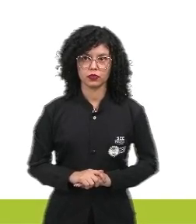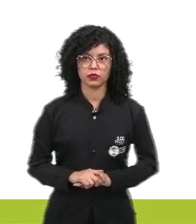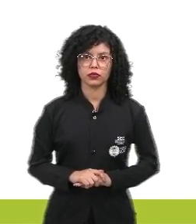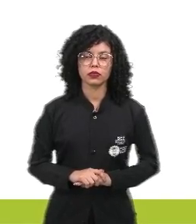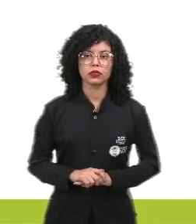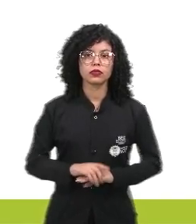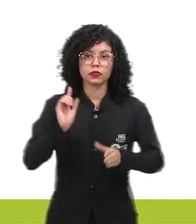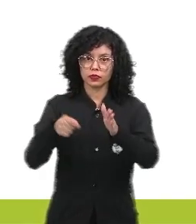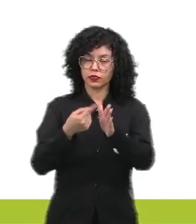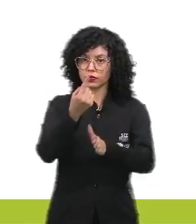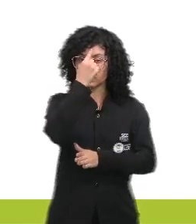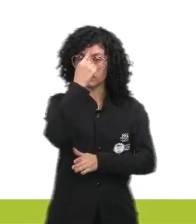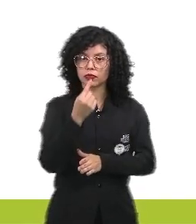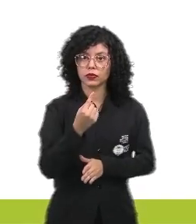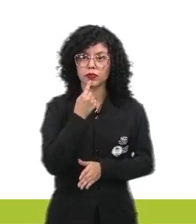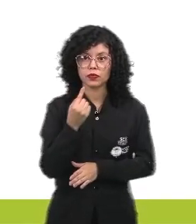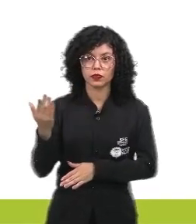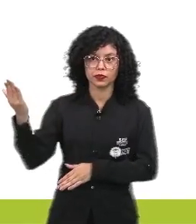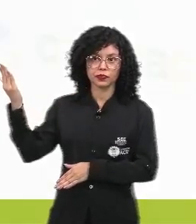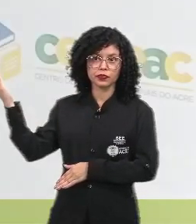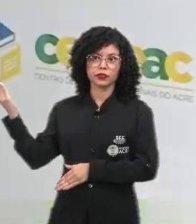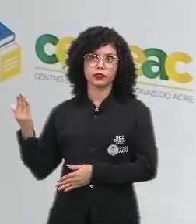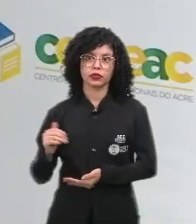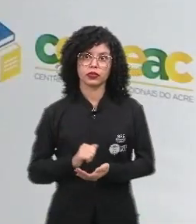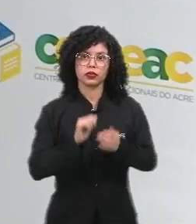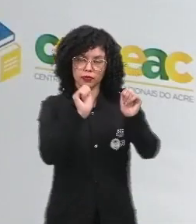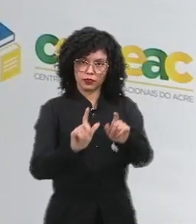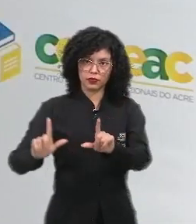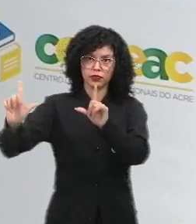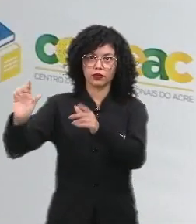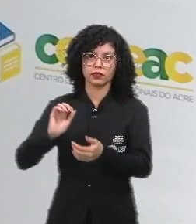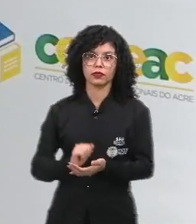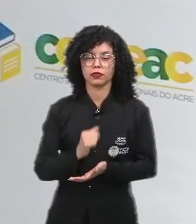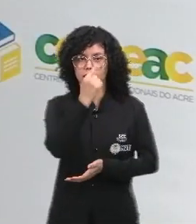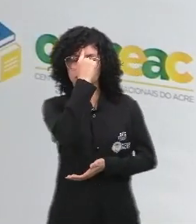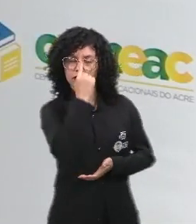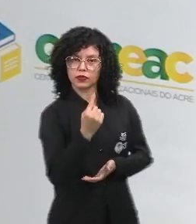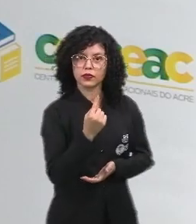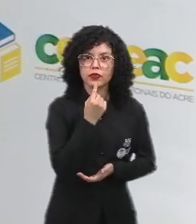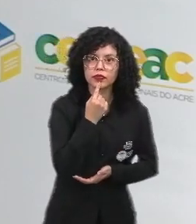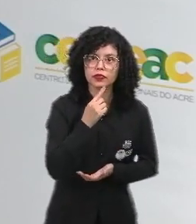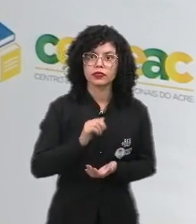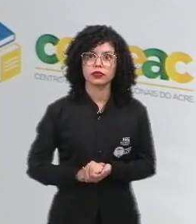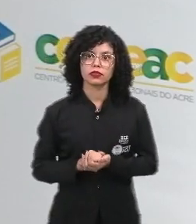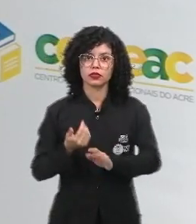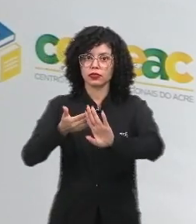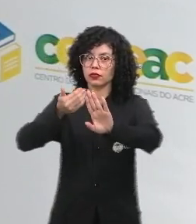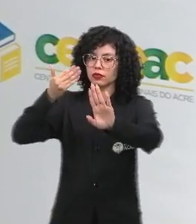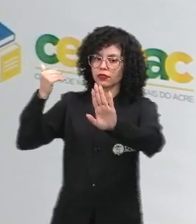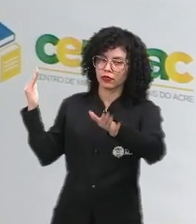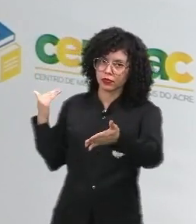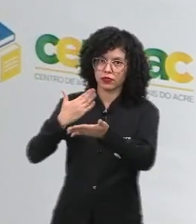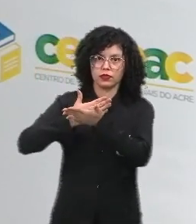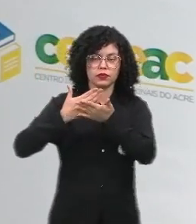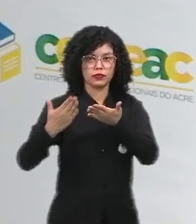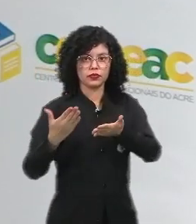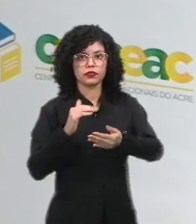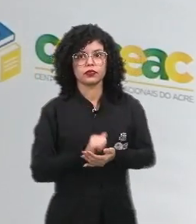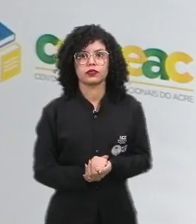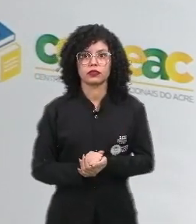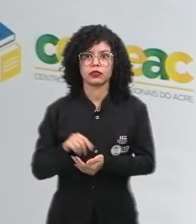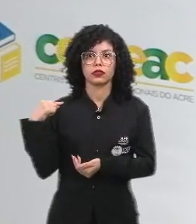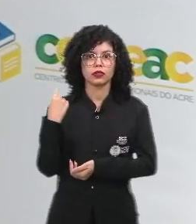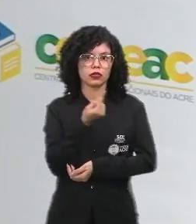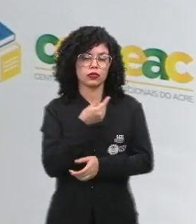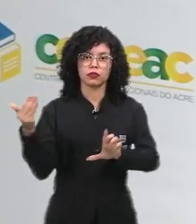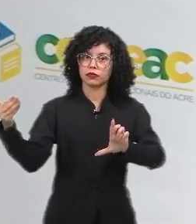Essa primeira imagem que aparece para vocês na tela, é uma imagem que está lá na atividade inicial disponível na